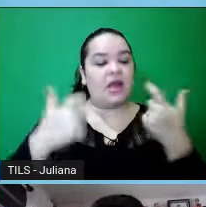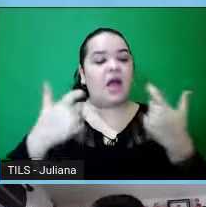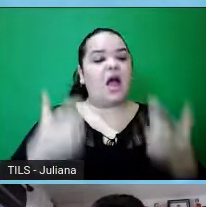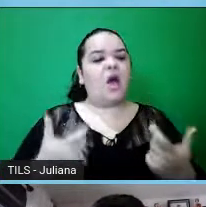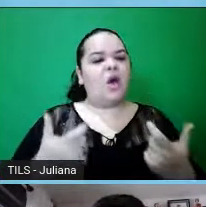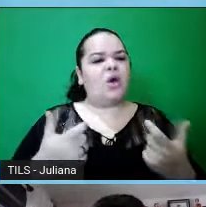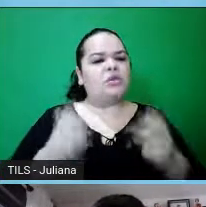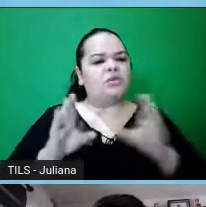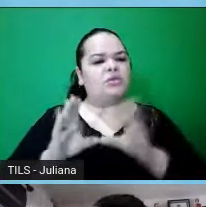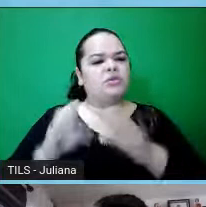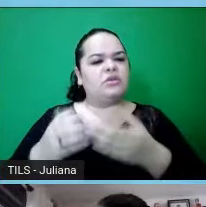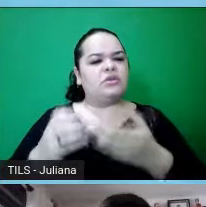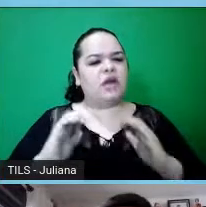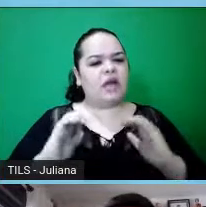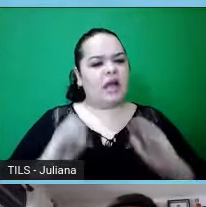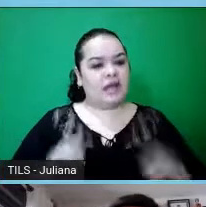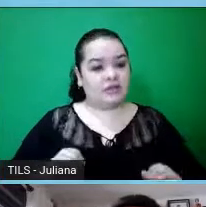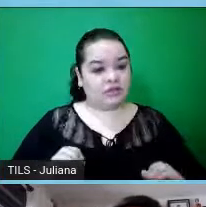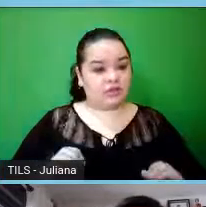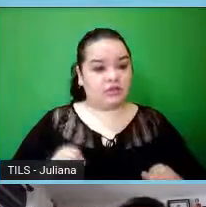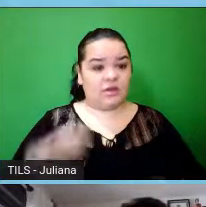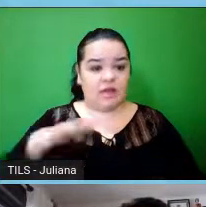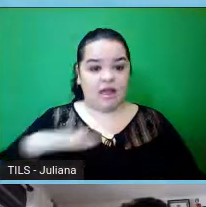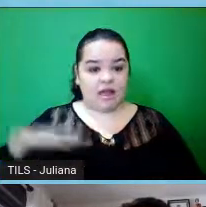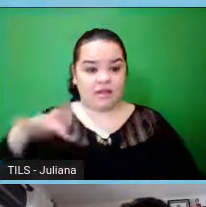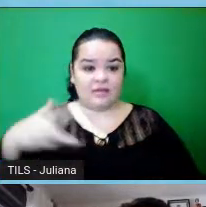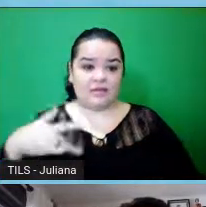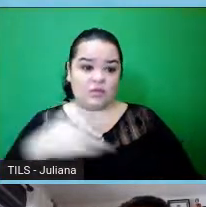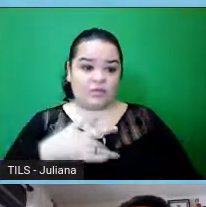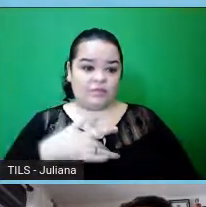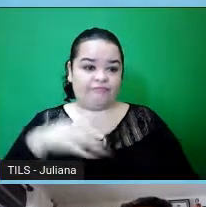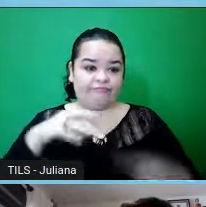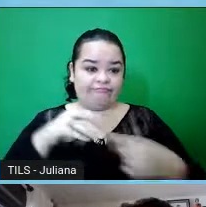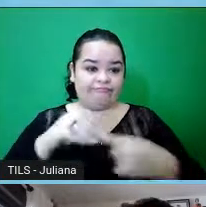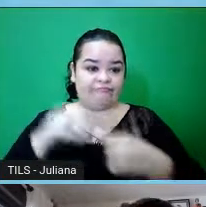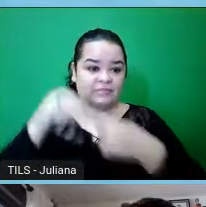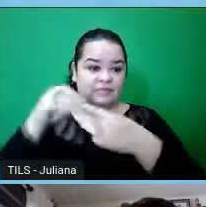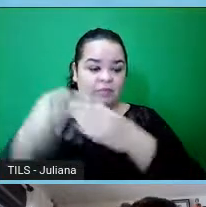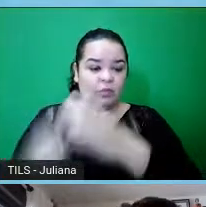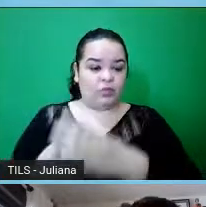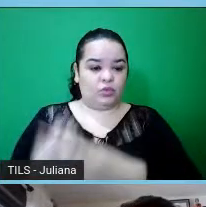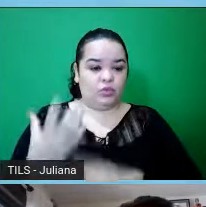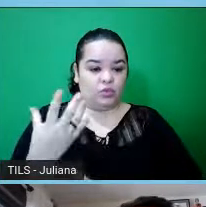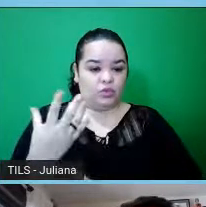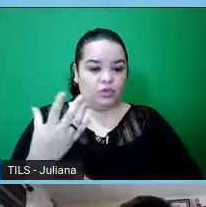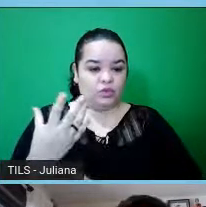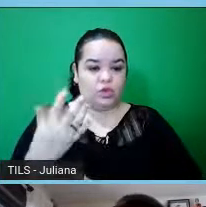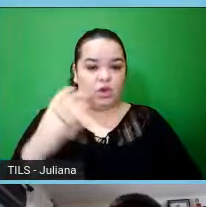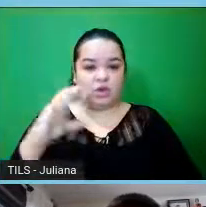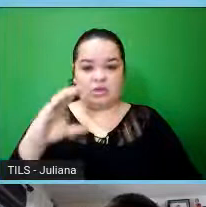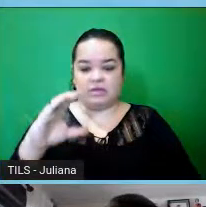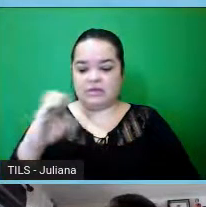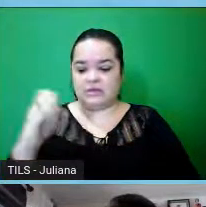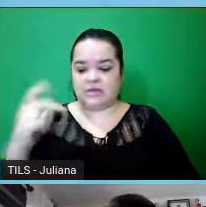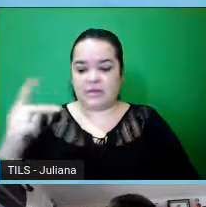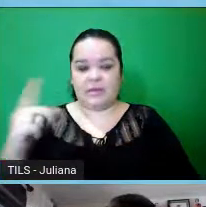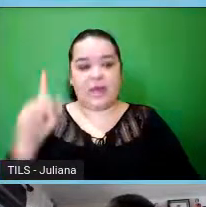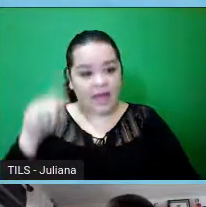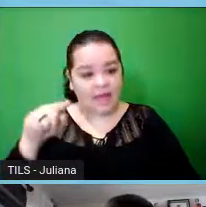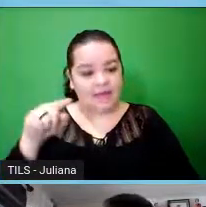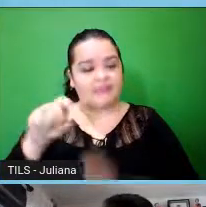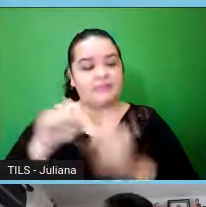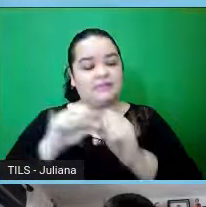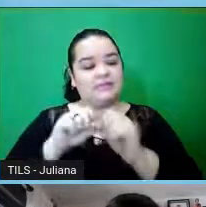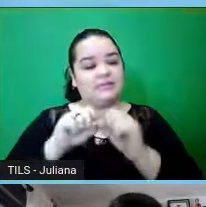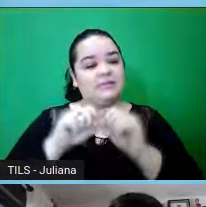a questão ética dentro da pesquisa, ela surgiu na área da saúde, então, por isso o sistema CEP-Conep é ligado ao Ministério da Saúde, né, porque